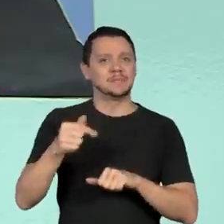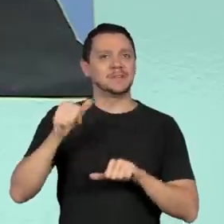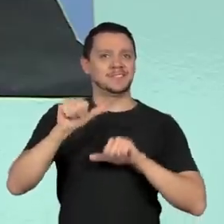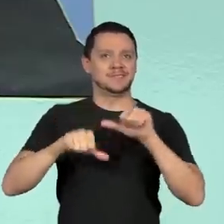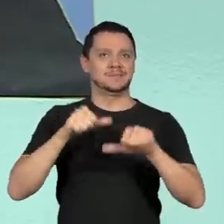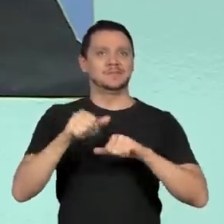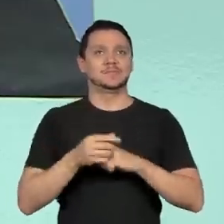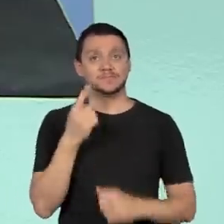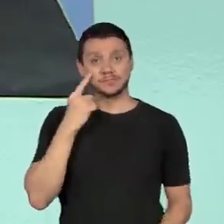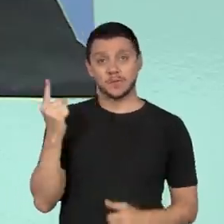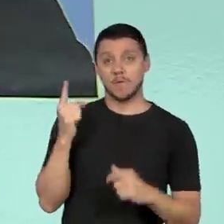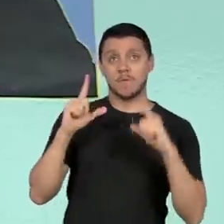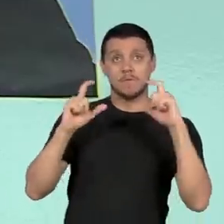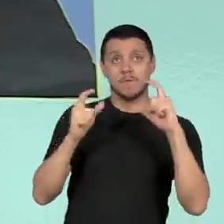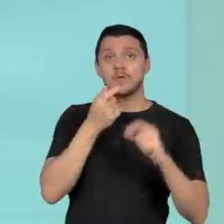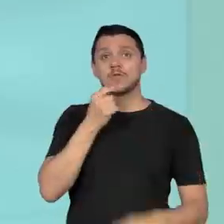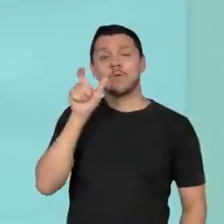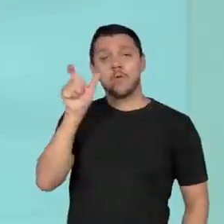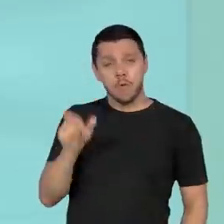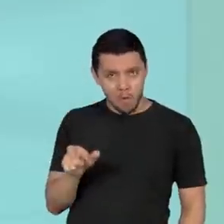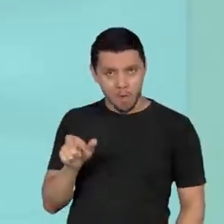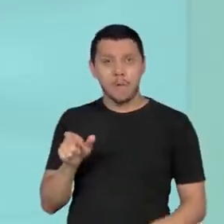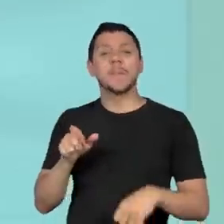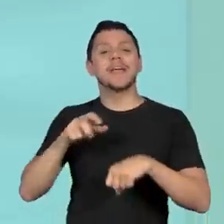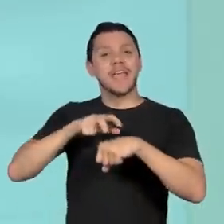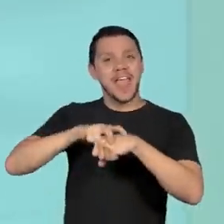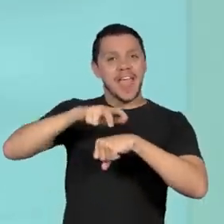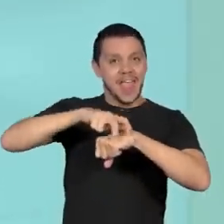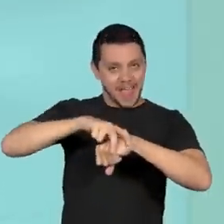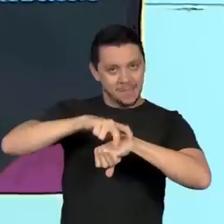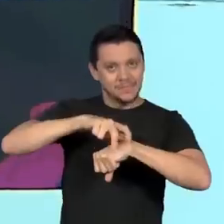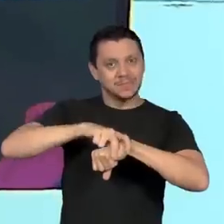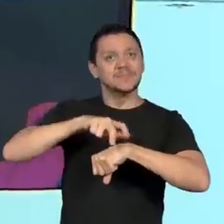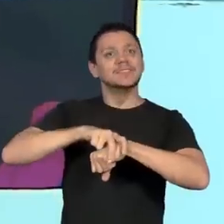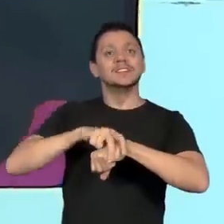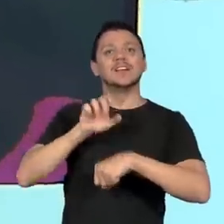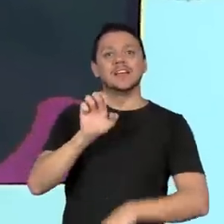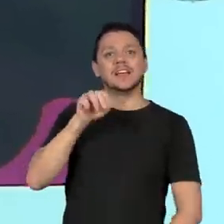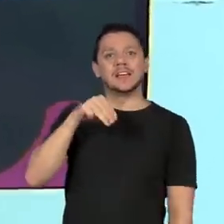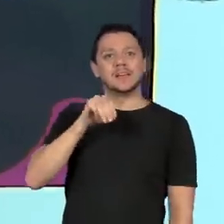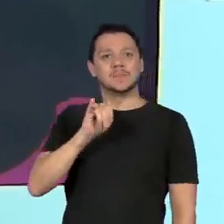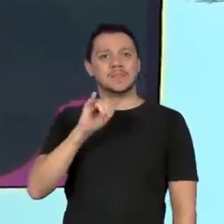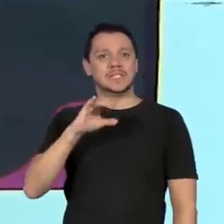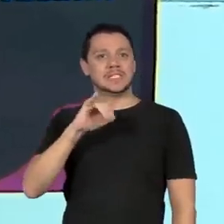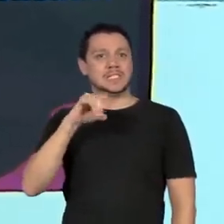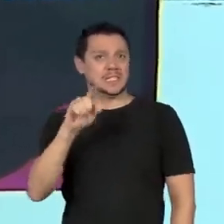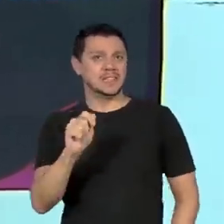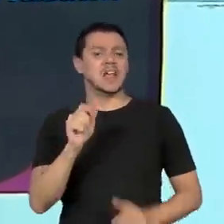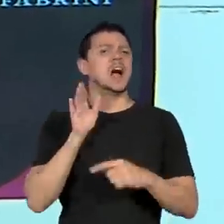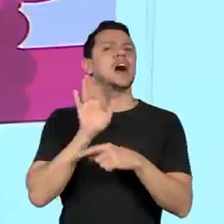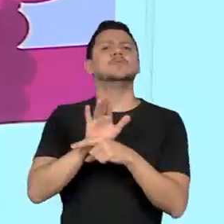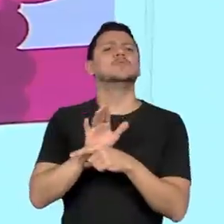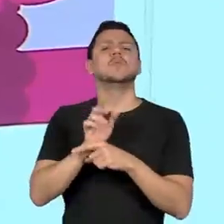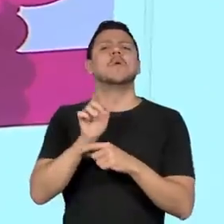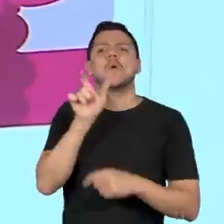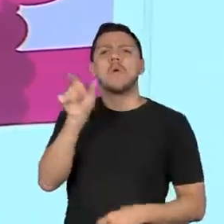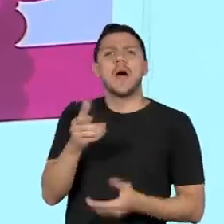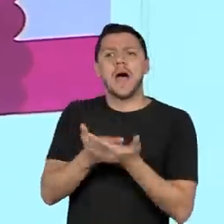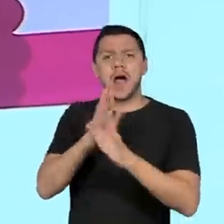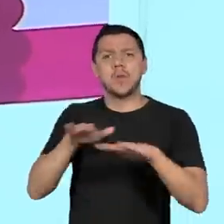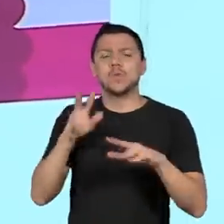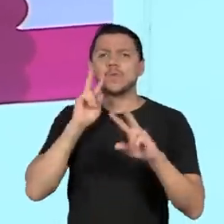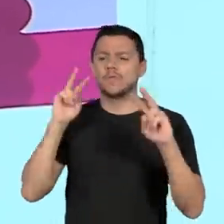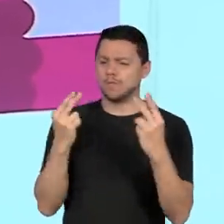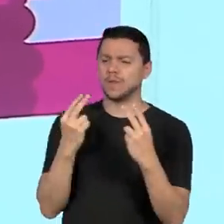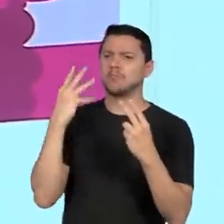foto do emicida exposta no mural ajudou um dos alunos a reconhecer a beleza no seu cabelo, ao ser vítima de bullying